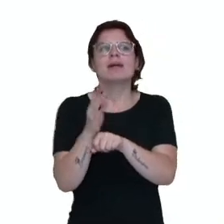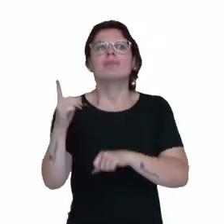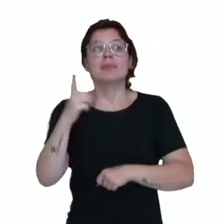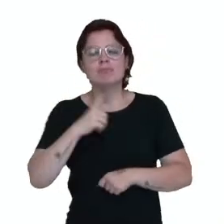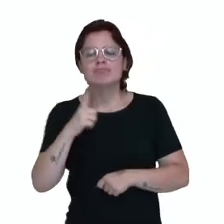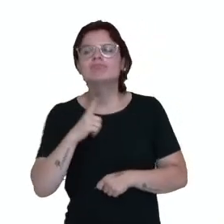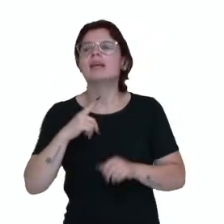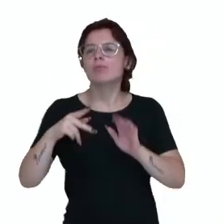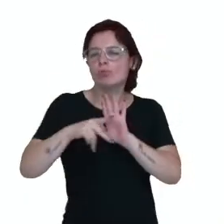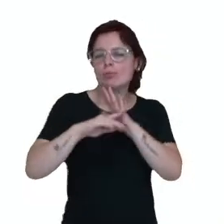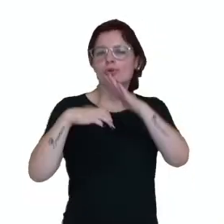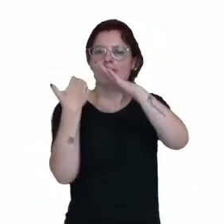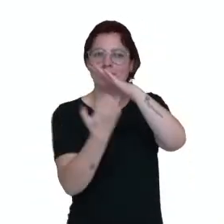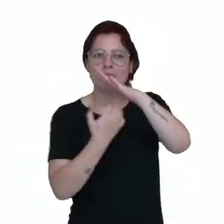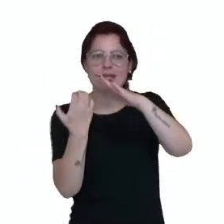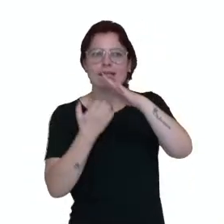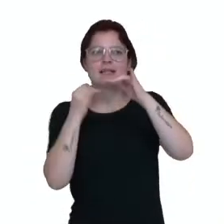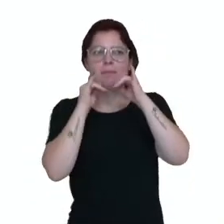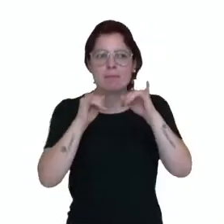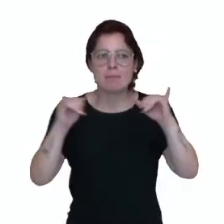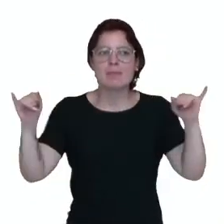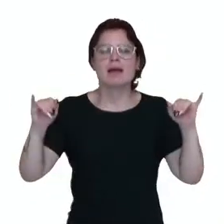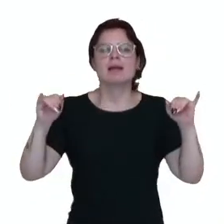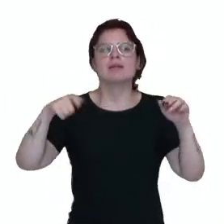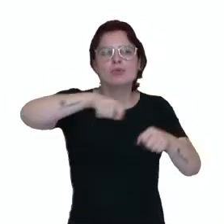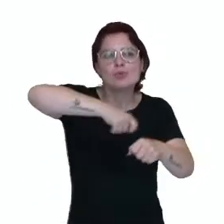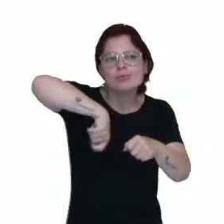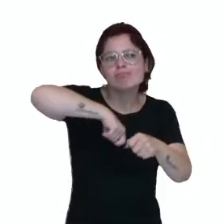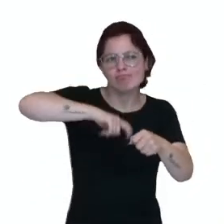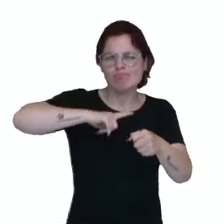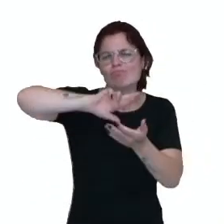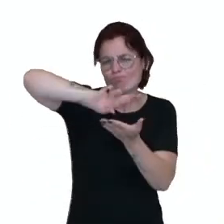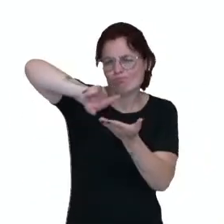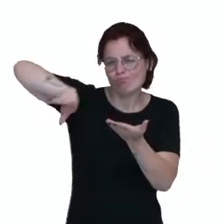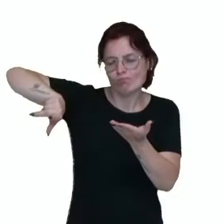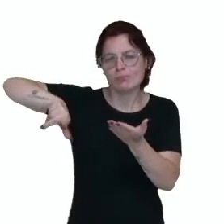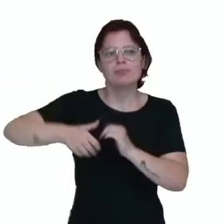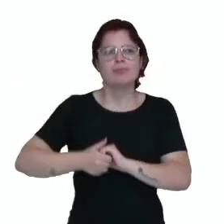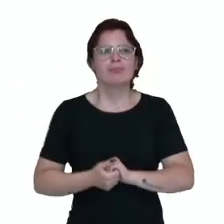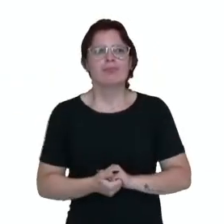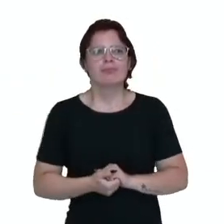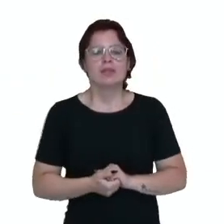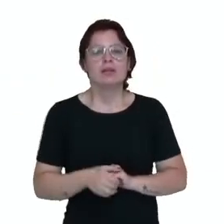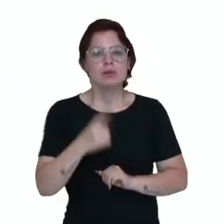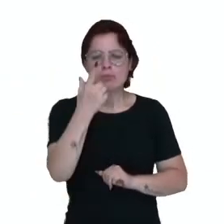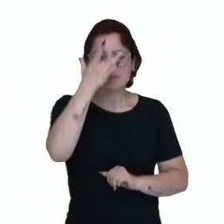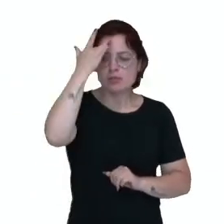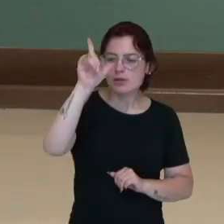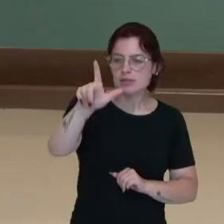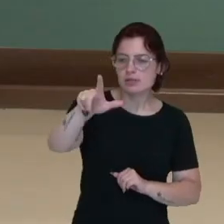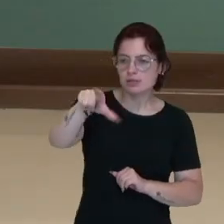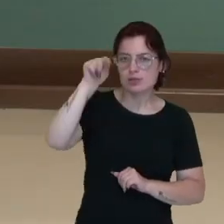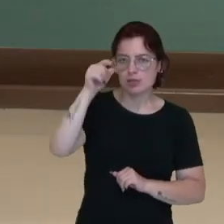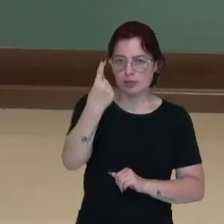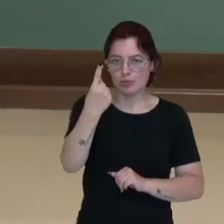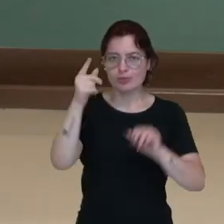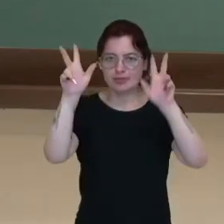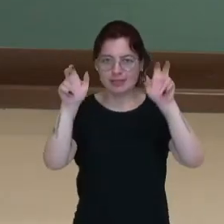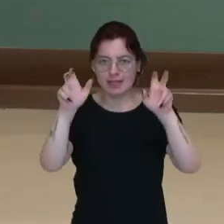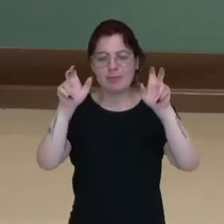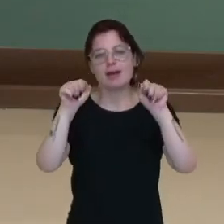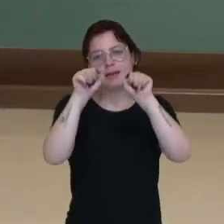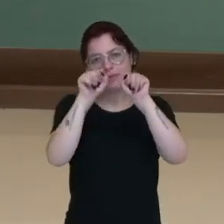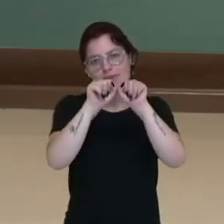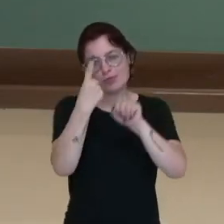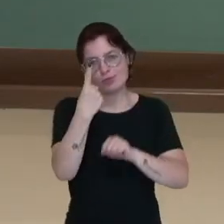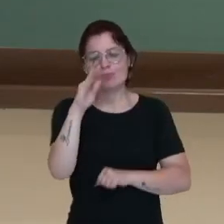marketing, culinárias, entre outros. Então, essas pessoas escolhem um tema, um assunto e compõem um blog. Você sabe como